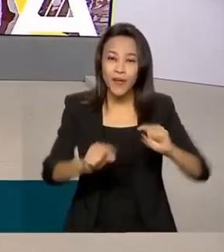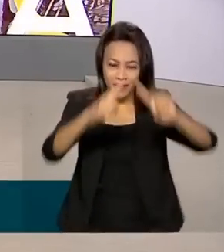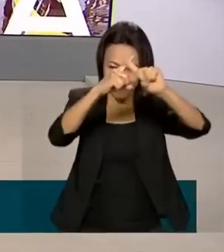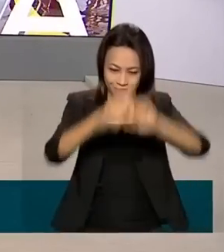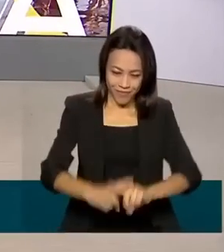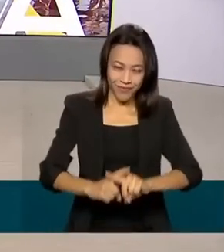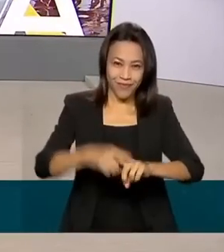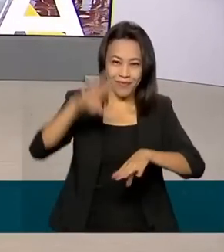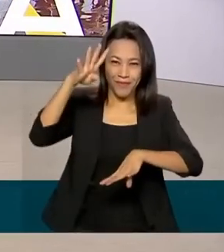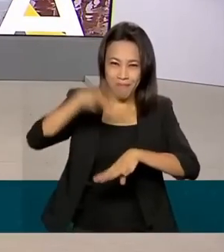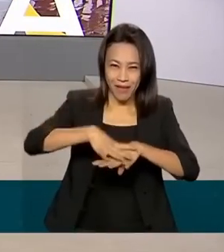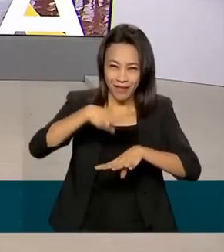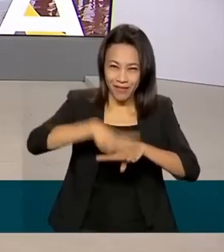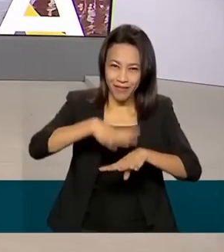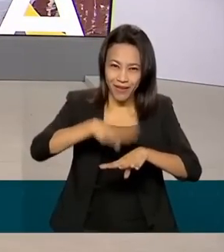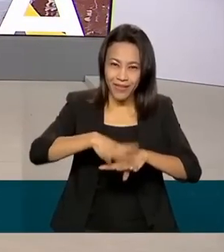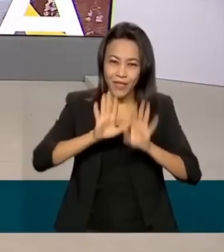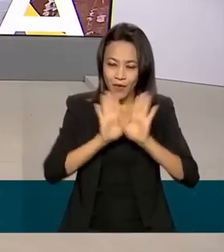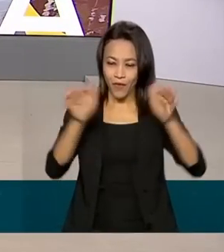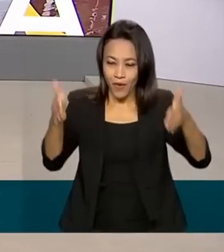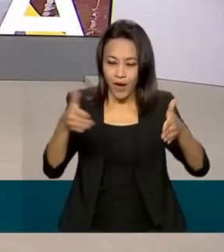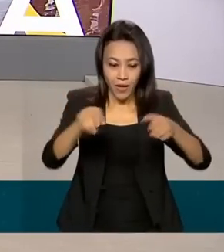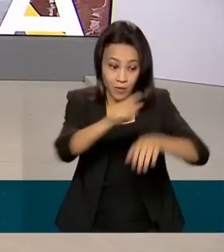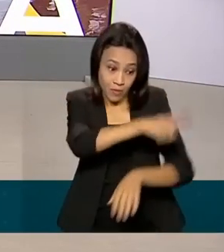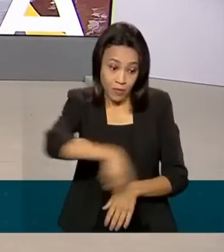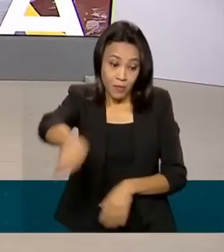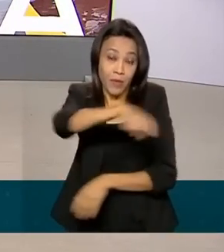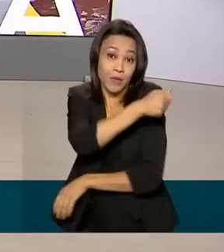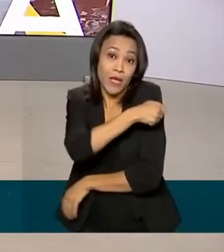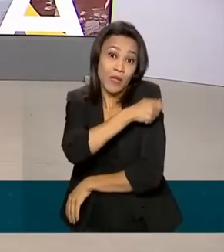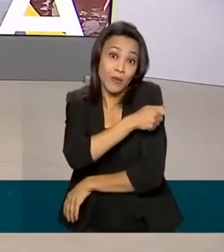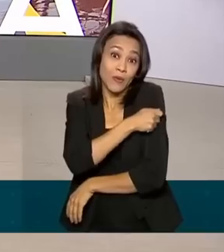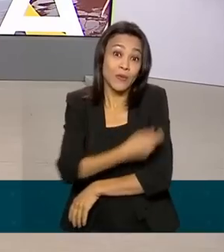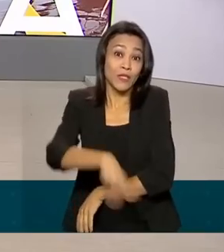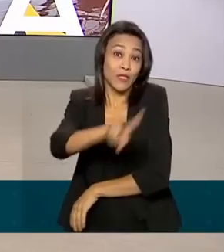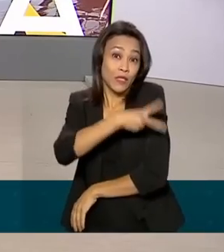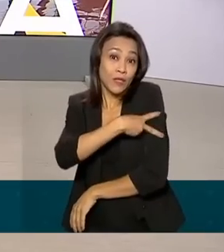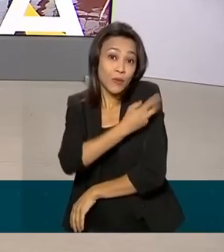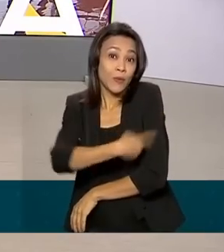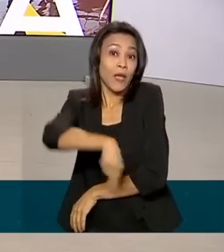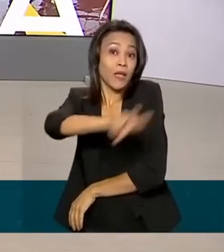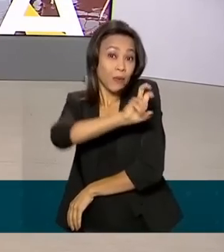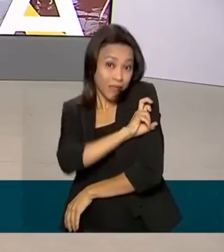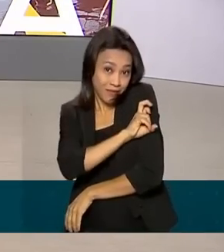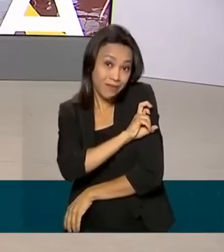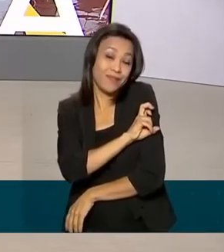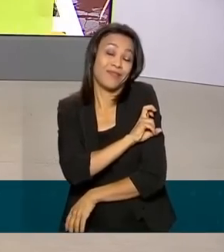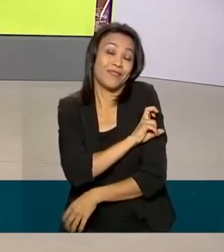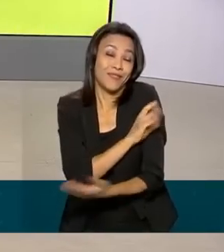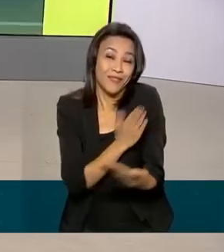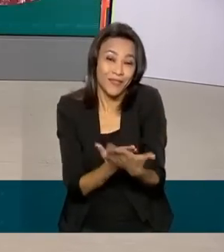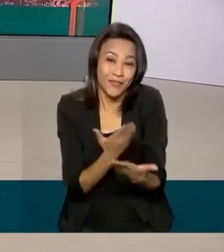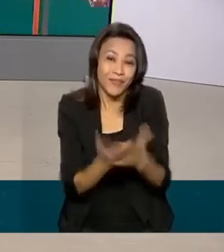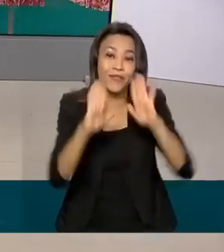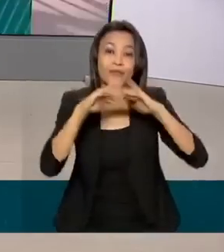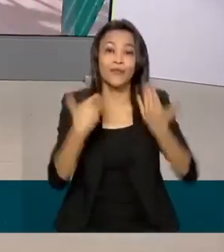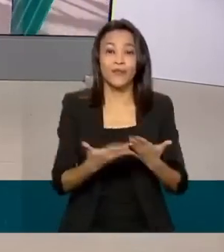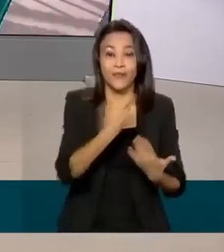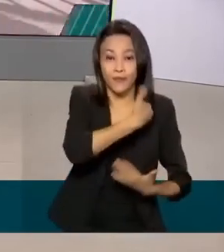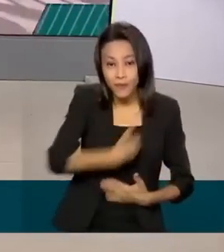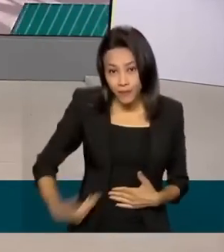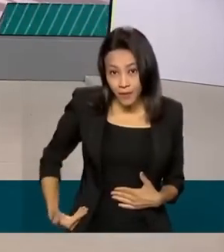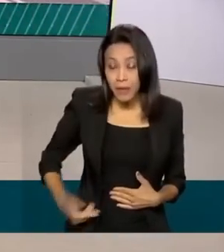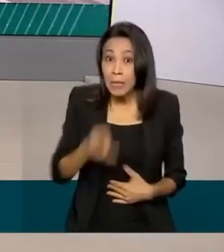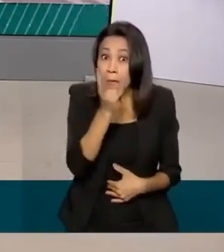Matemática, voltada para alunos do segundo ao quinto ano do ensino fundamental de escolas públicas. E